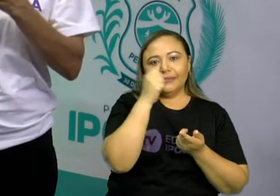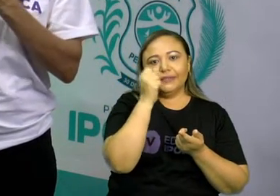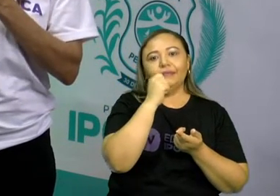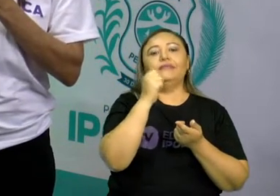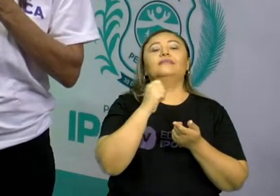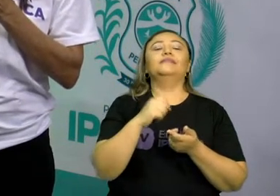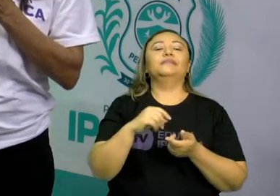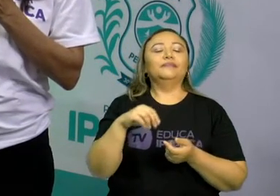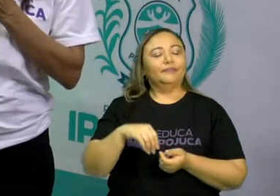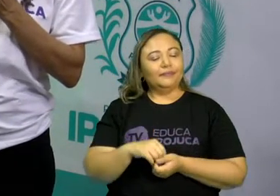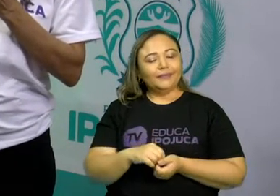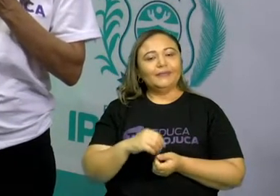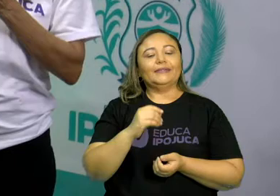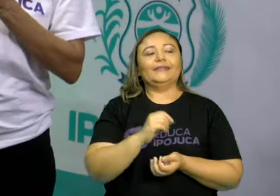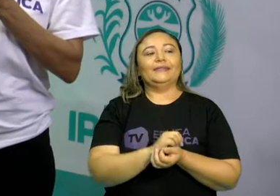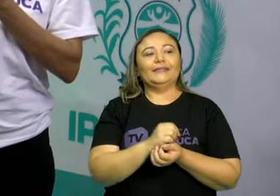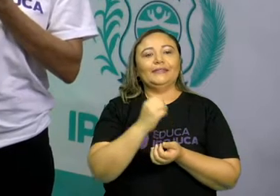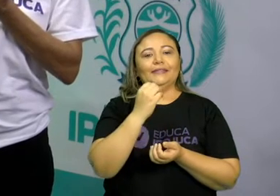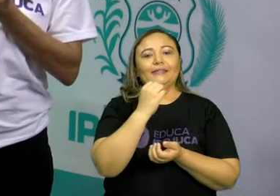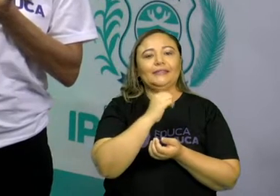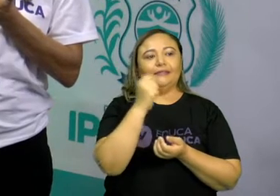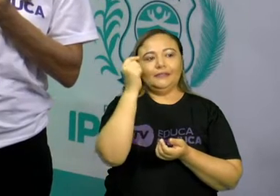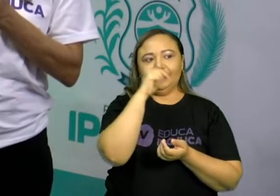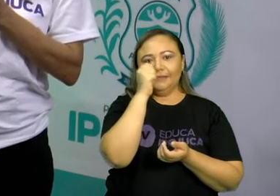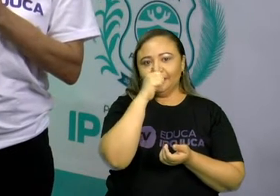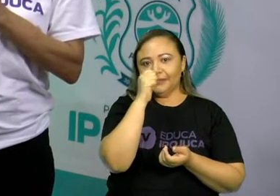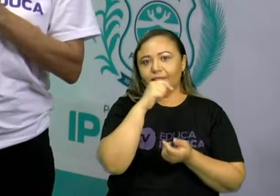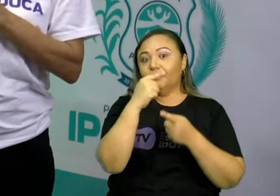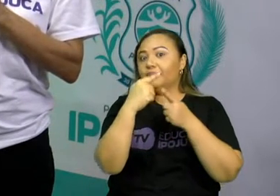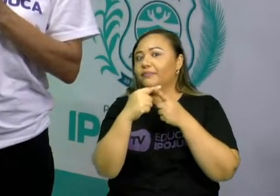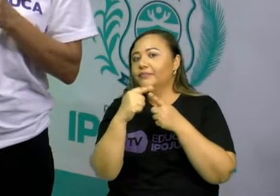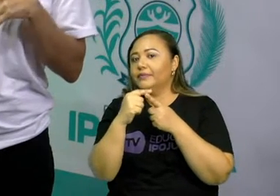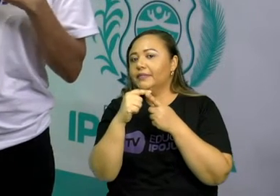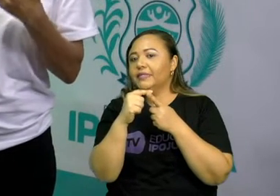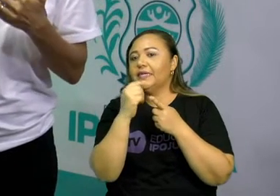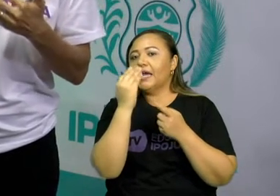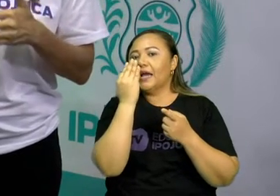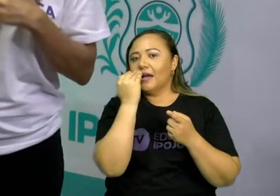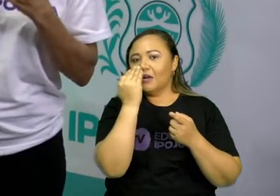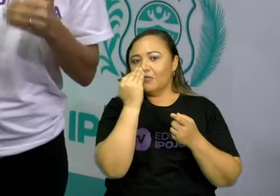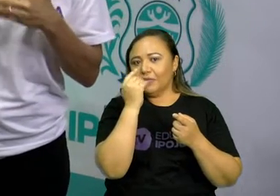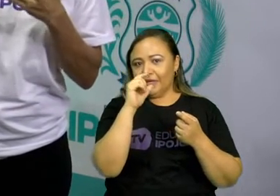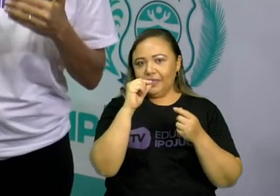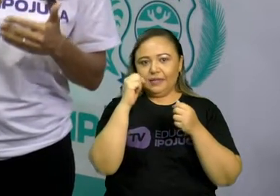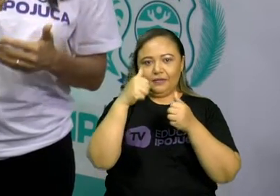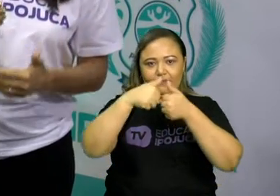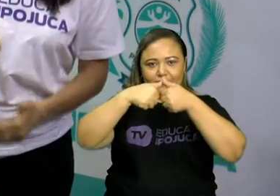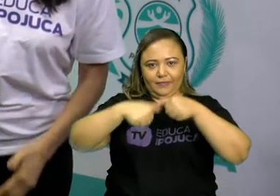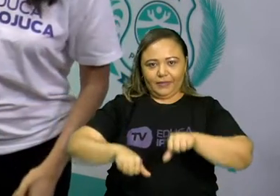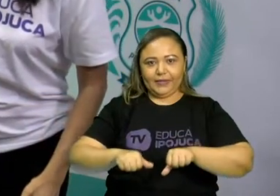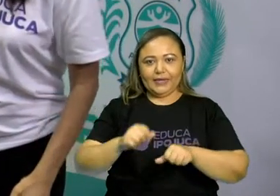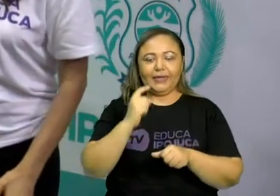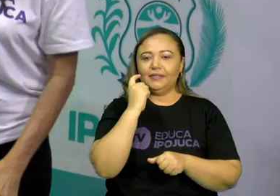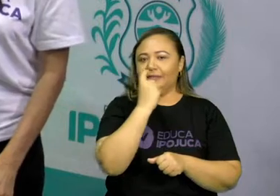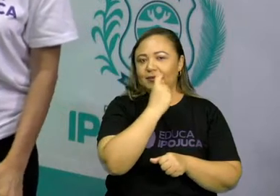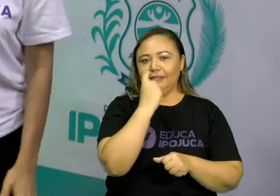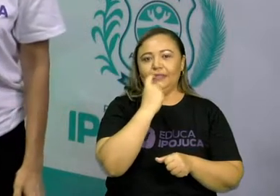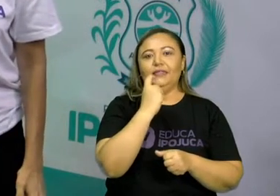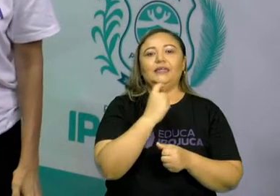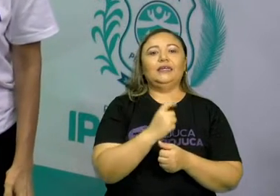que fica, porque se ficar lá, ele vai criar cárie. Então, tem que ter aquela higiene.